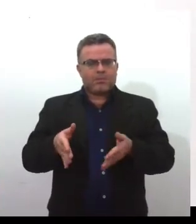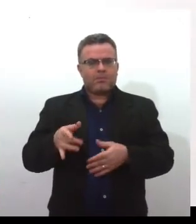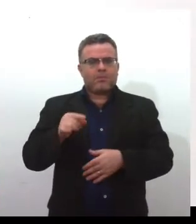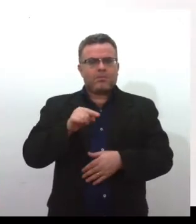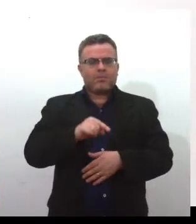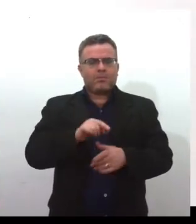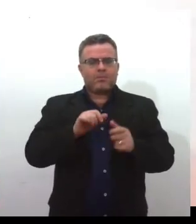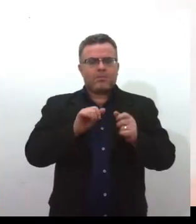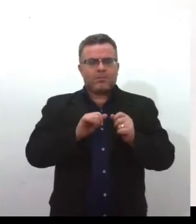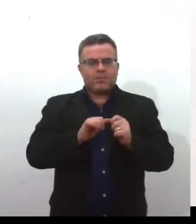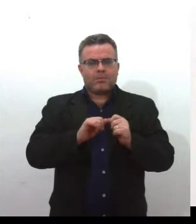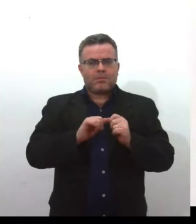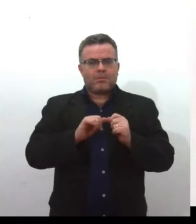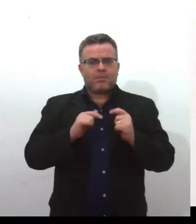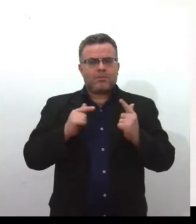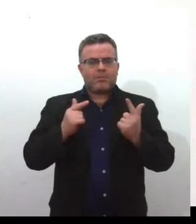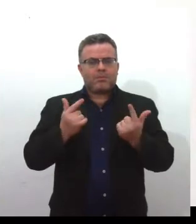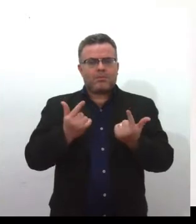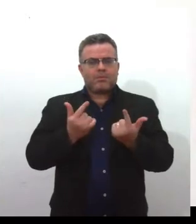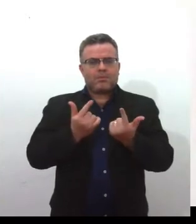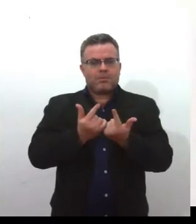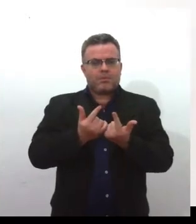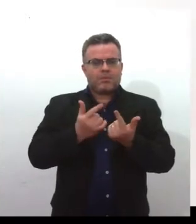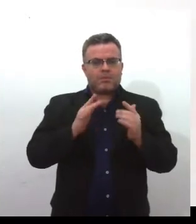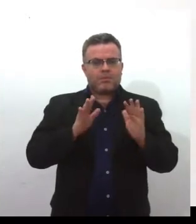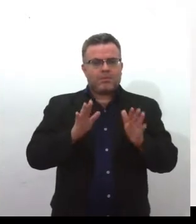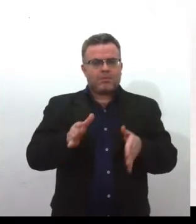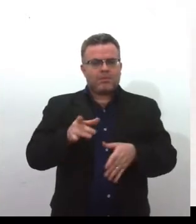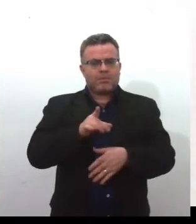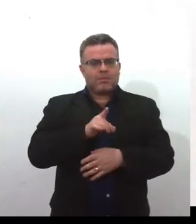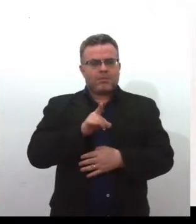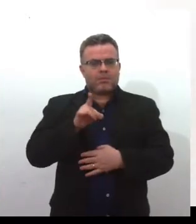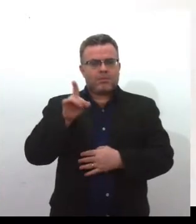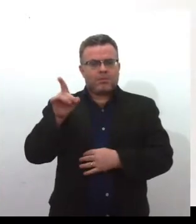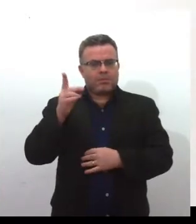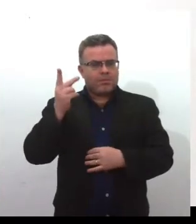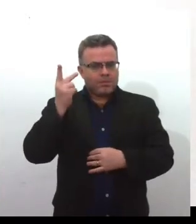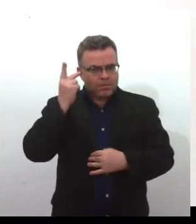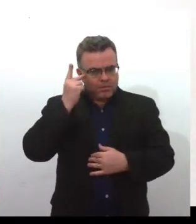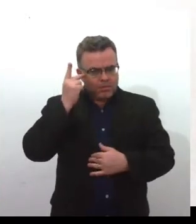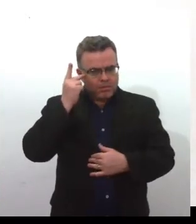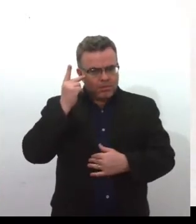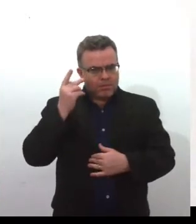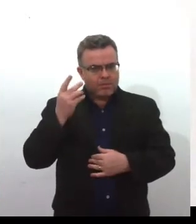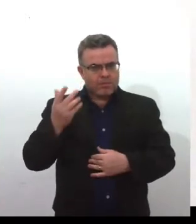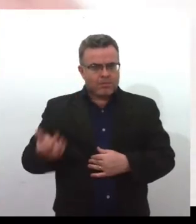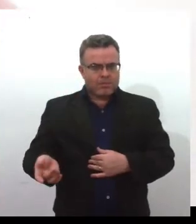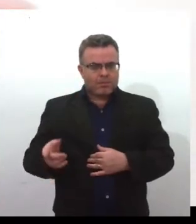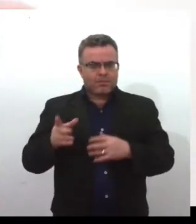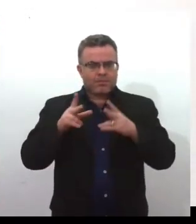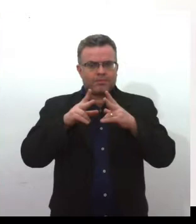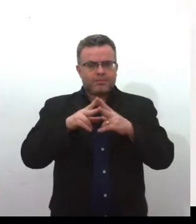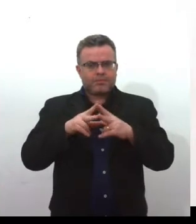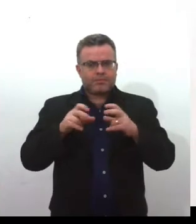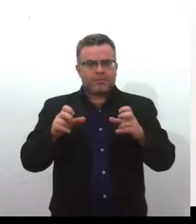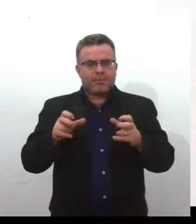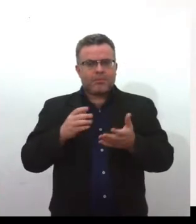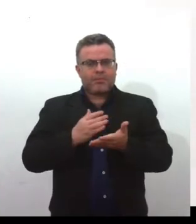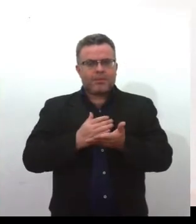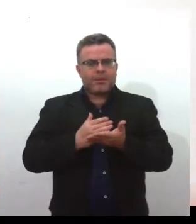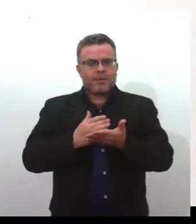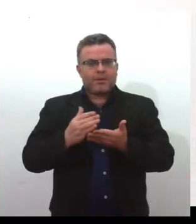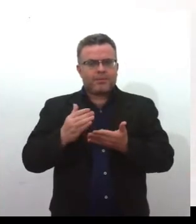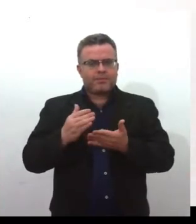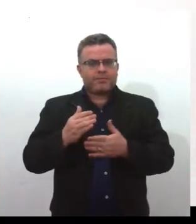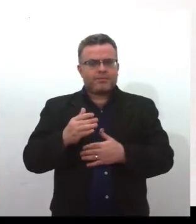projeto já tramitava em São Paulo, bastante, passado, chega em Santa Catarina, a deputada